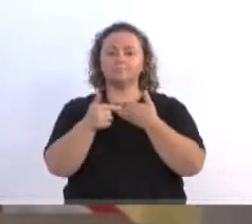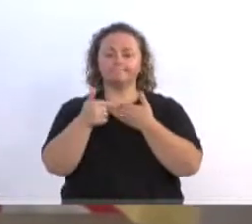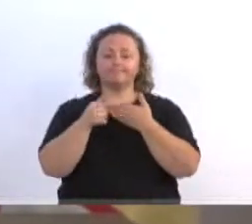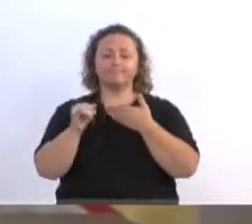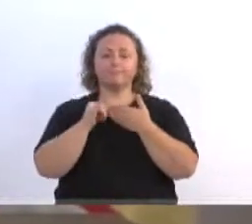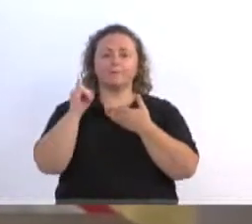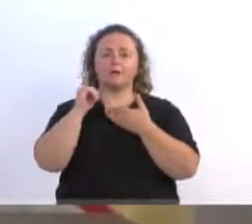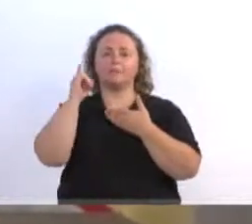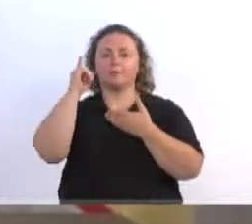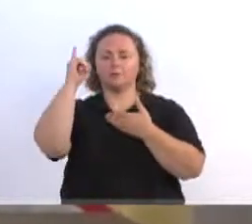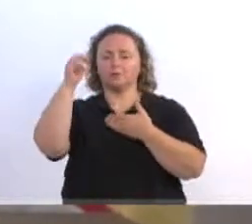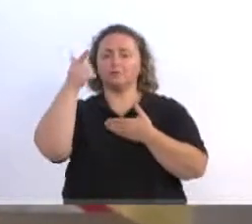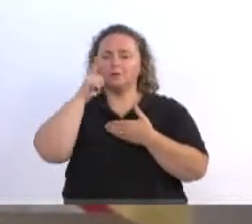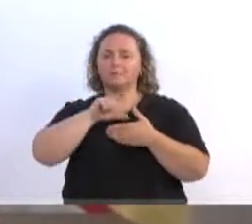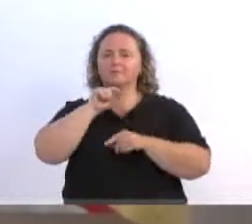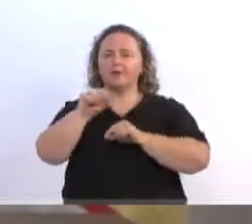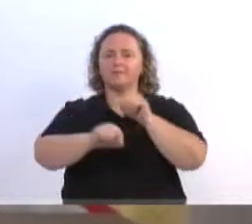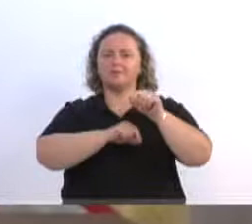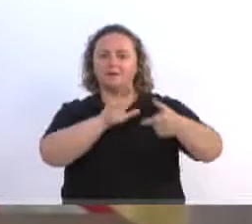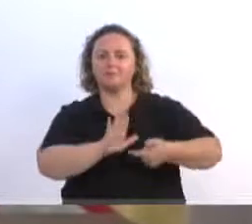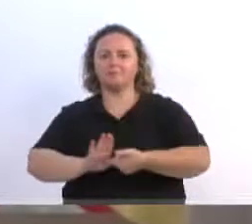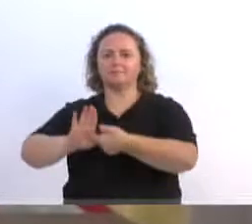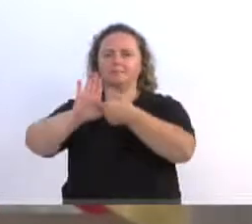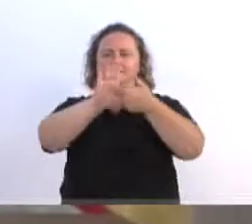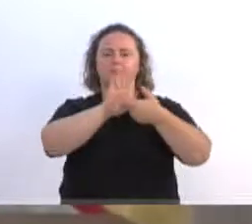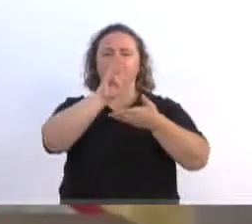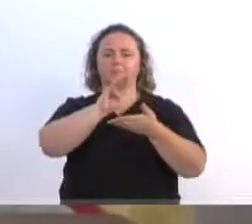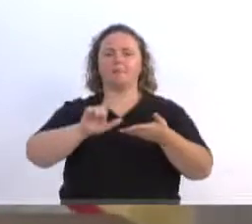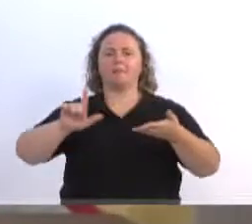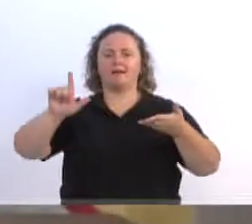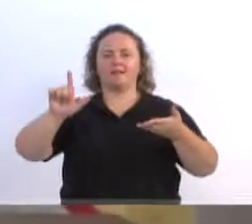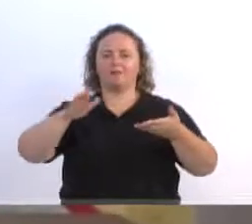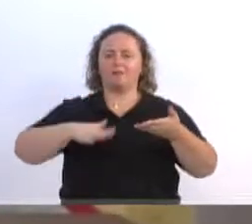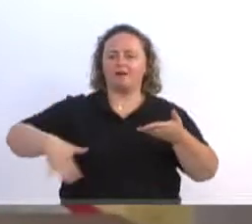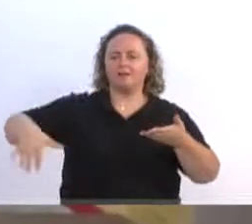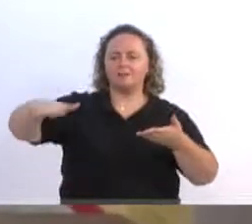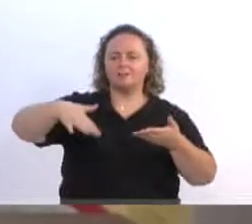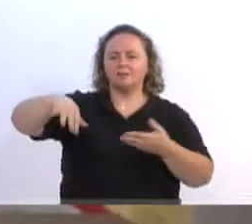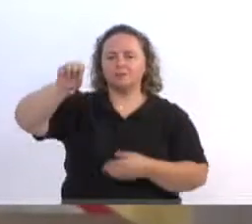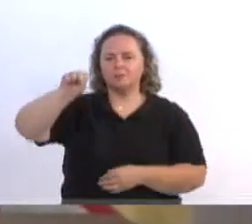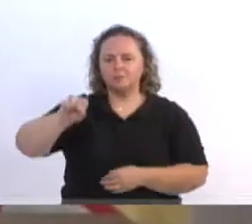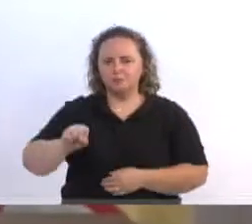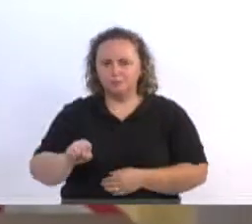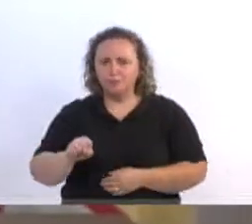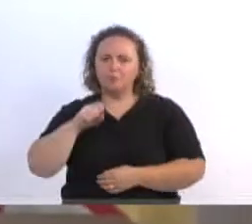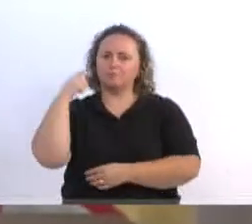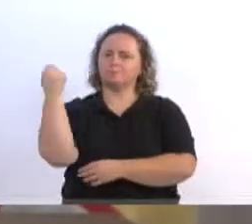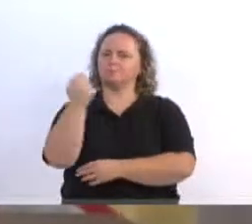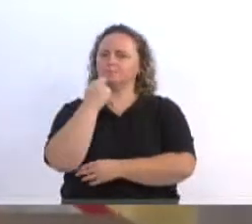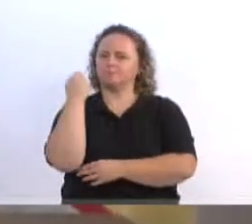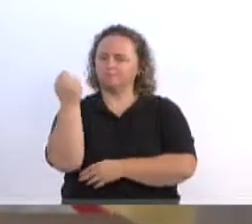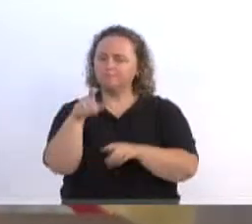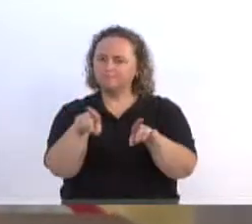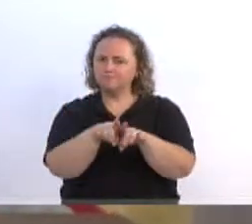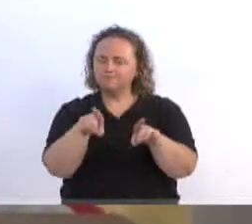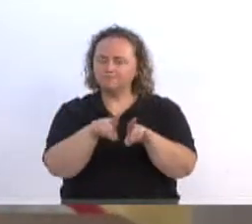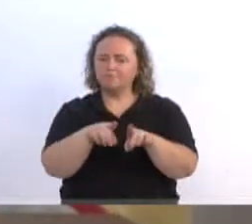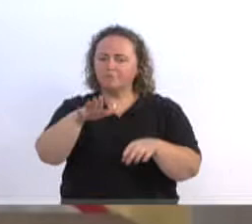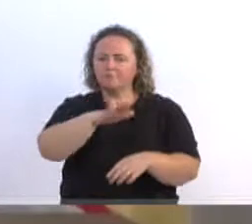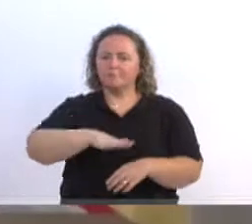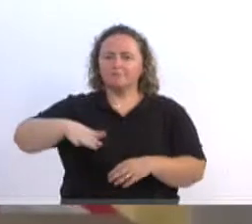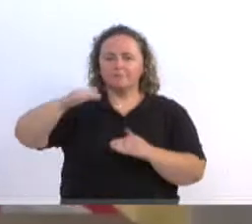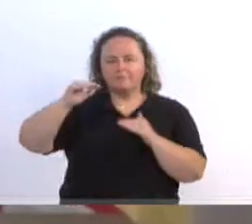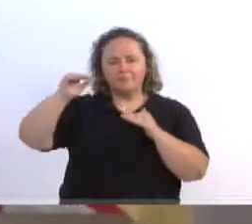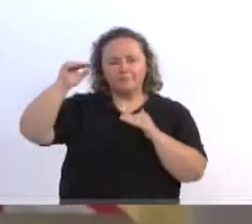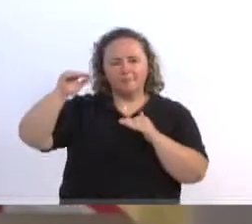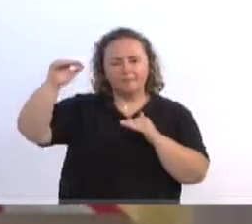que leva o nome da cidade de Blumenau para as regiões, tanto da região sul, lá no Rio Grande do Sul, tanto acima, um